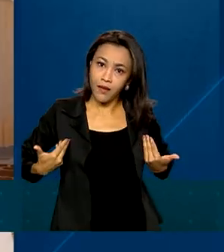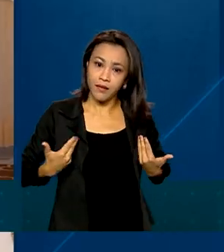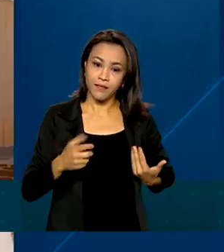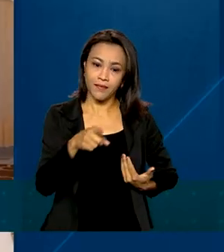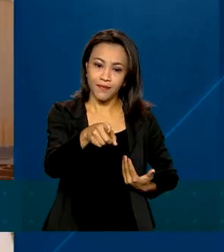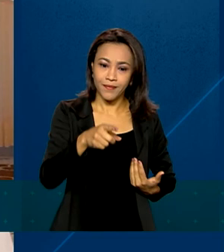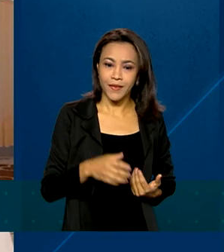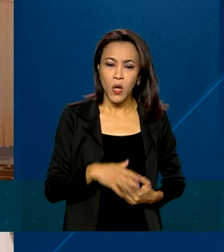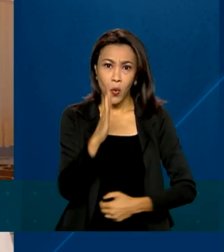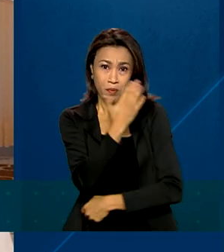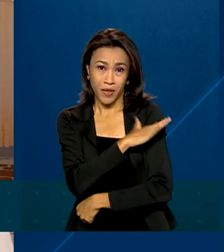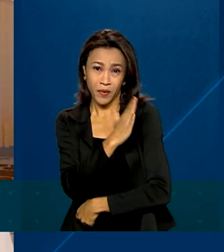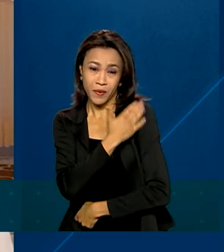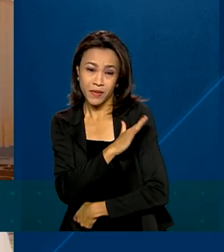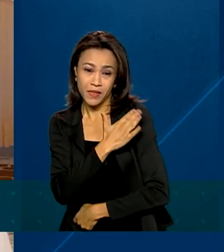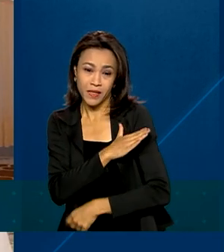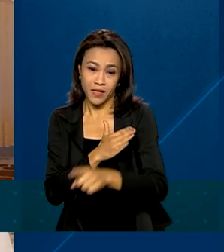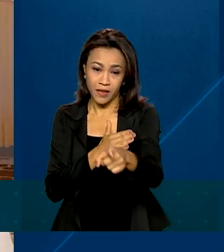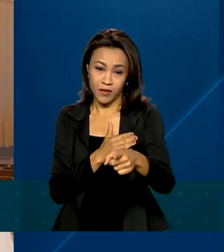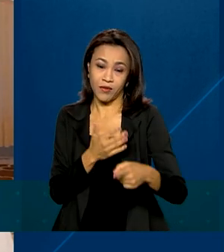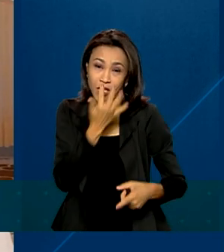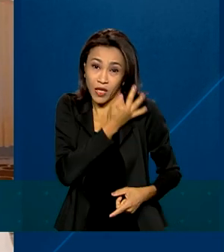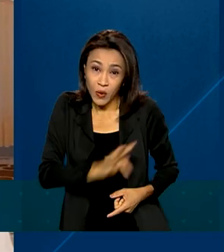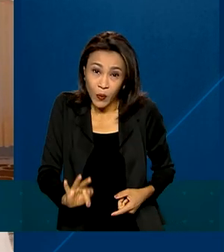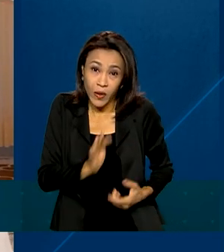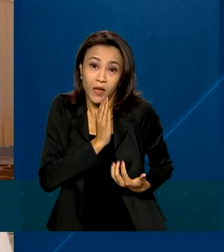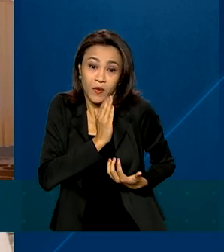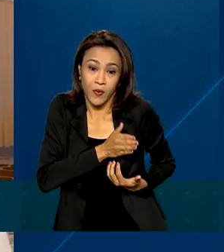preconceito que chega a doer aqui dentro do peito.